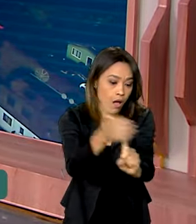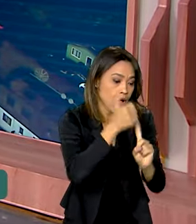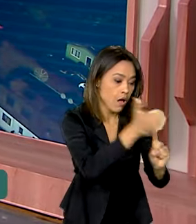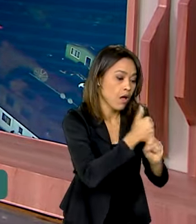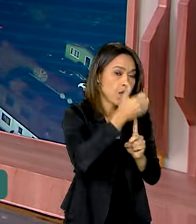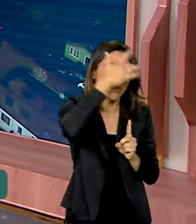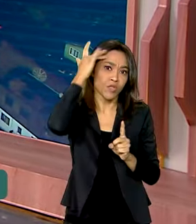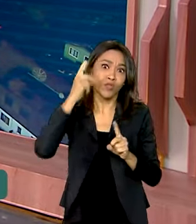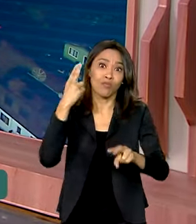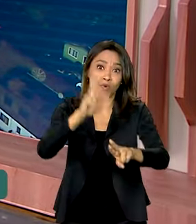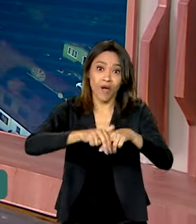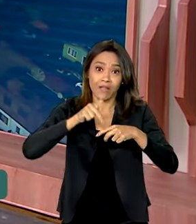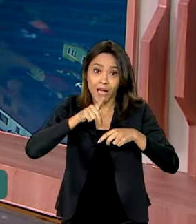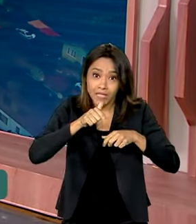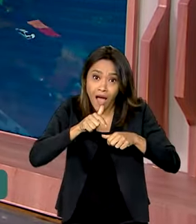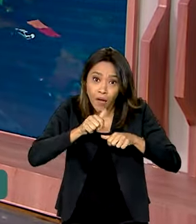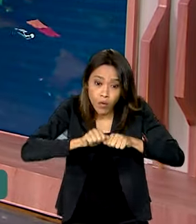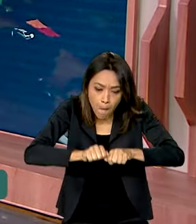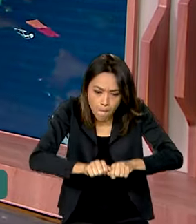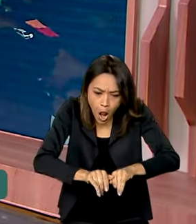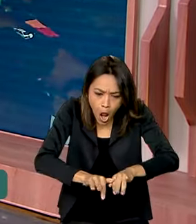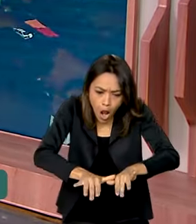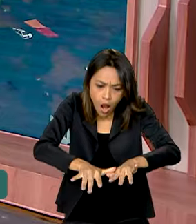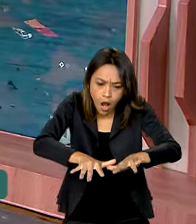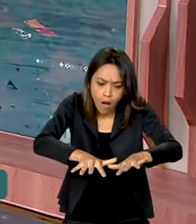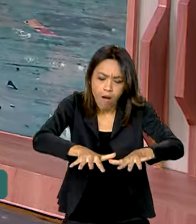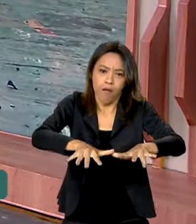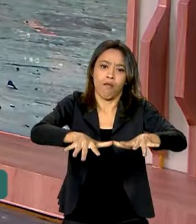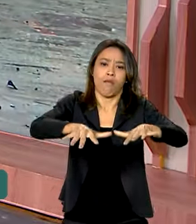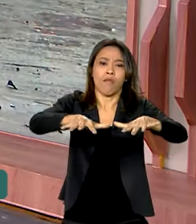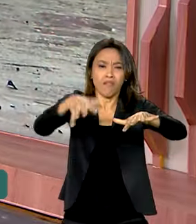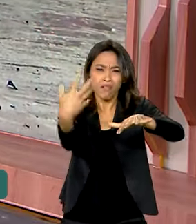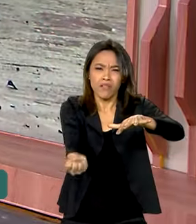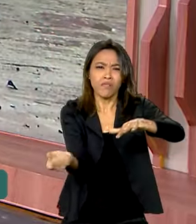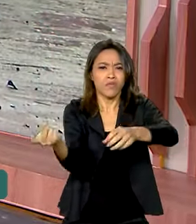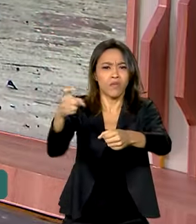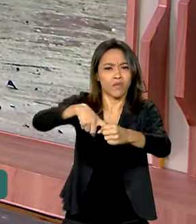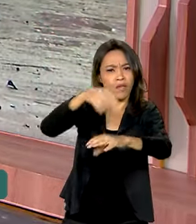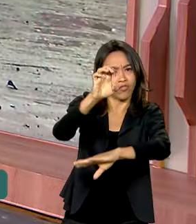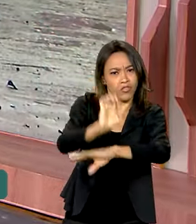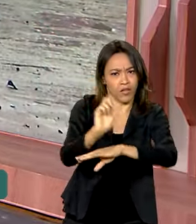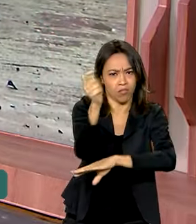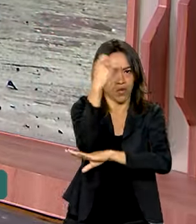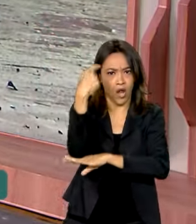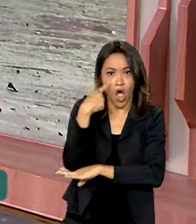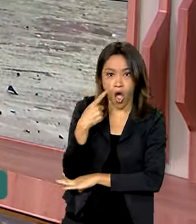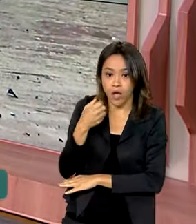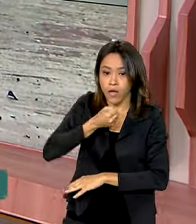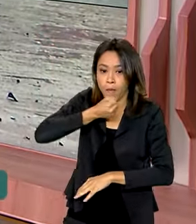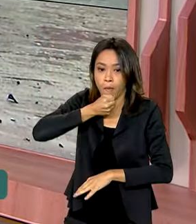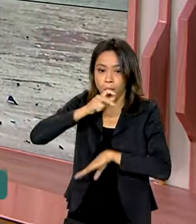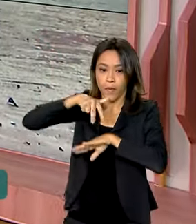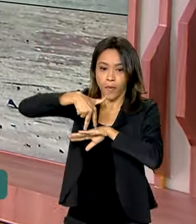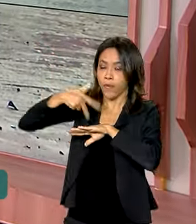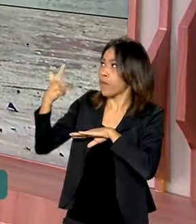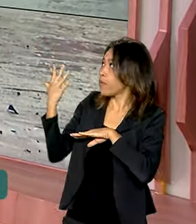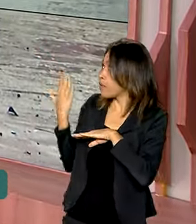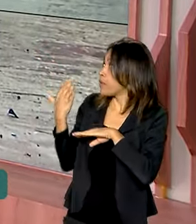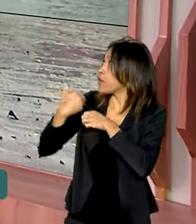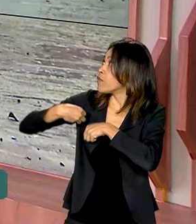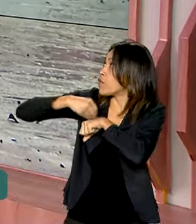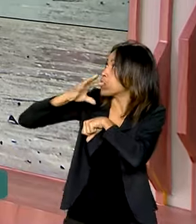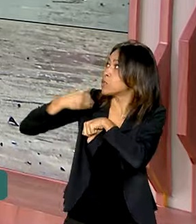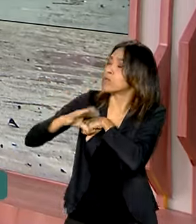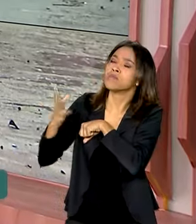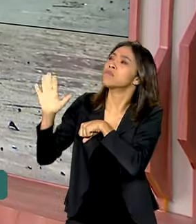o avanço das águas. Vamos ao vivo a Porto Alegre e conversar com a repórter Luciana Colares de Holanda, que está lá, tem as informações para a gente. Oi,